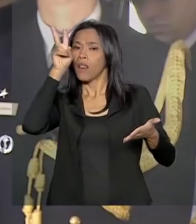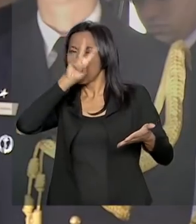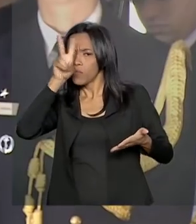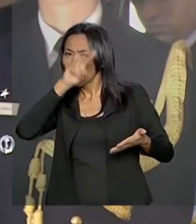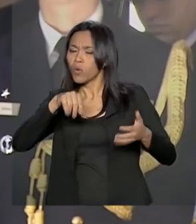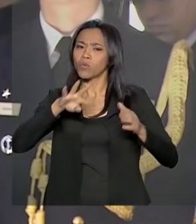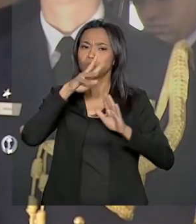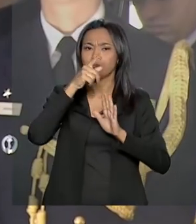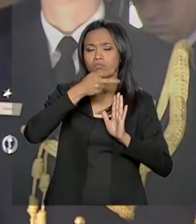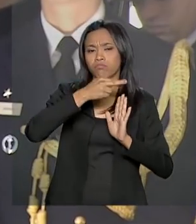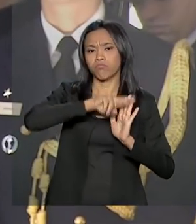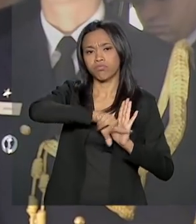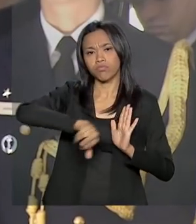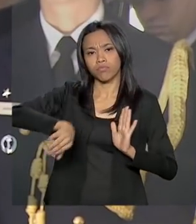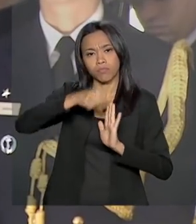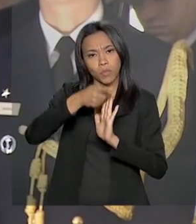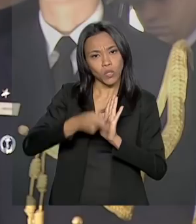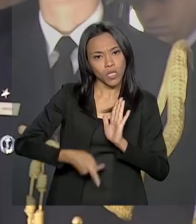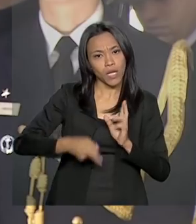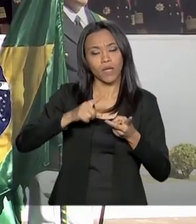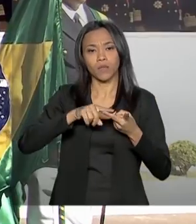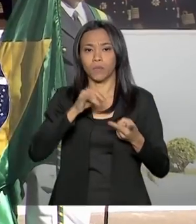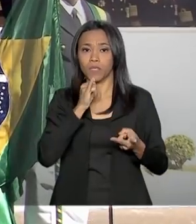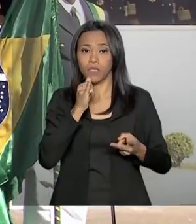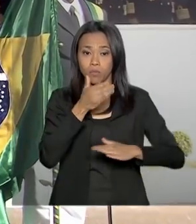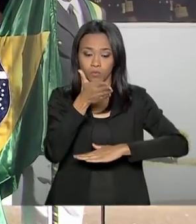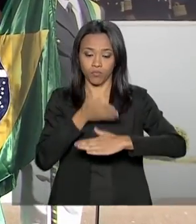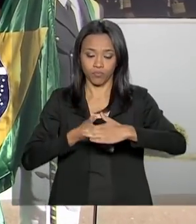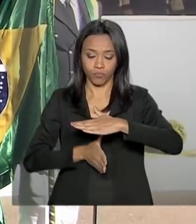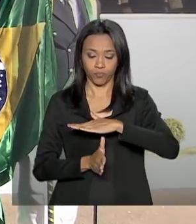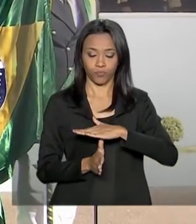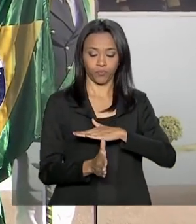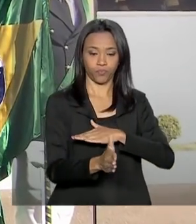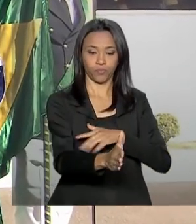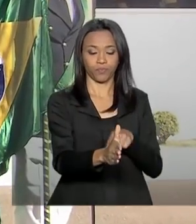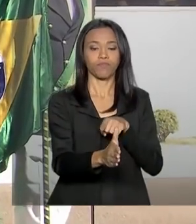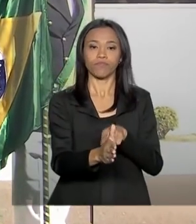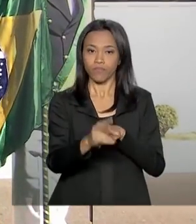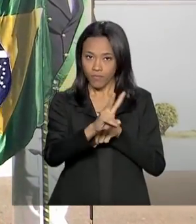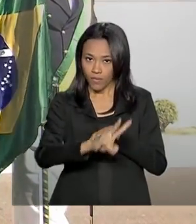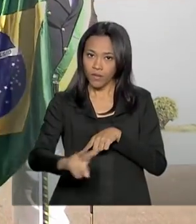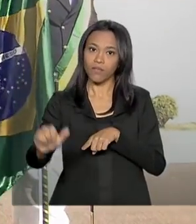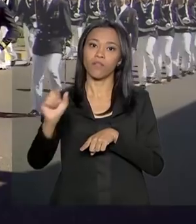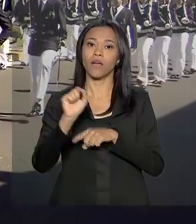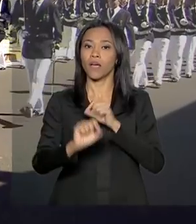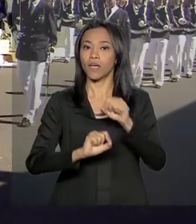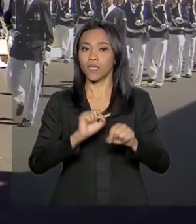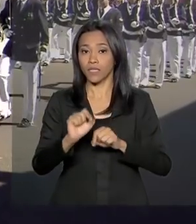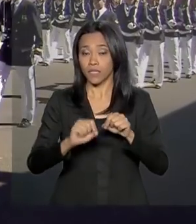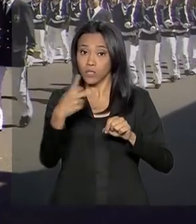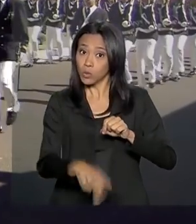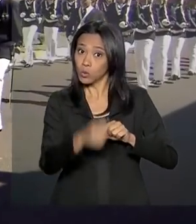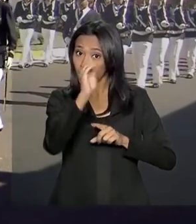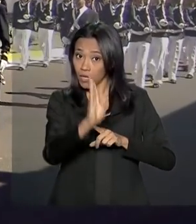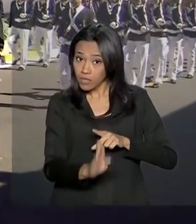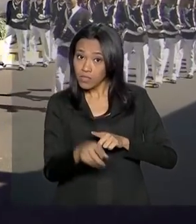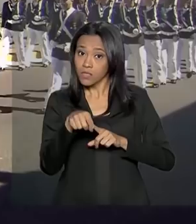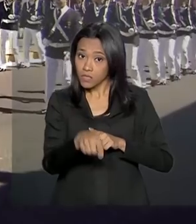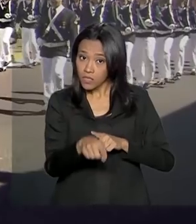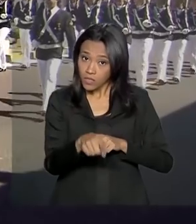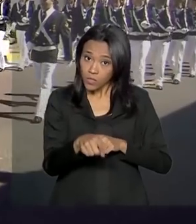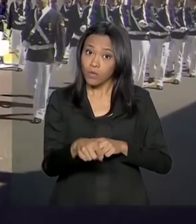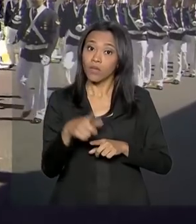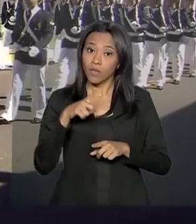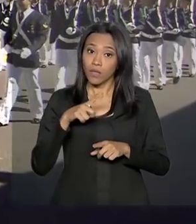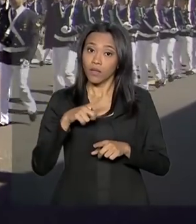desenvolvimento no setor, como o programa de submarinos que vai garantir o lançamento de um submarino brasileiro com propulsão